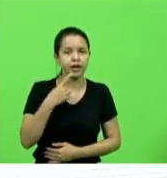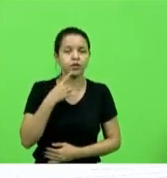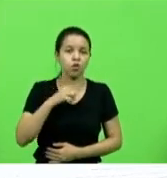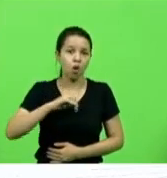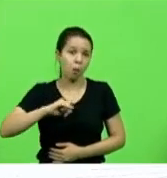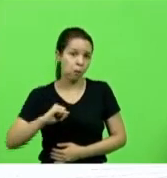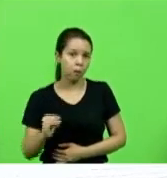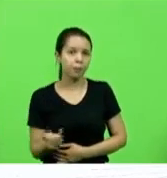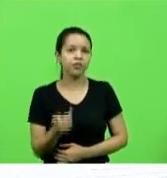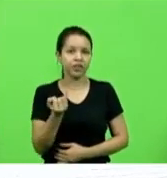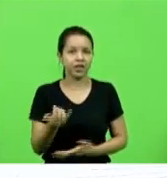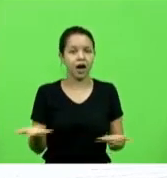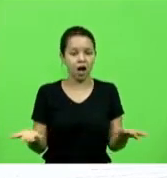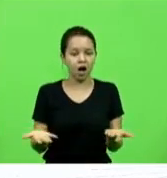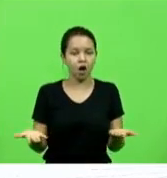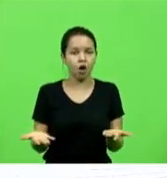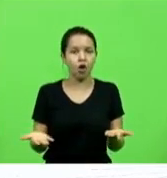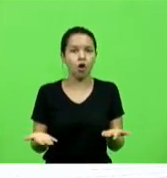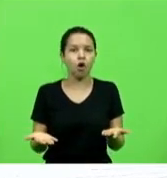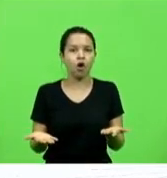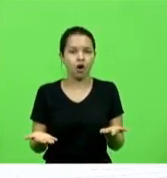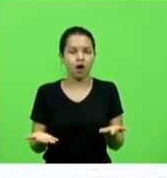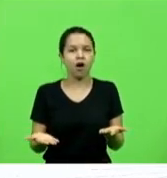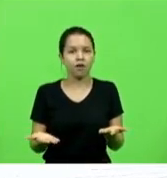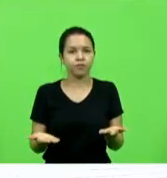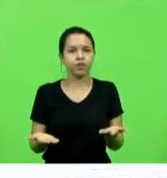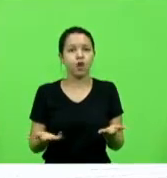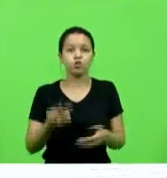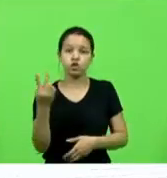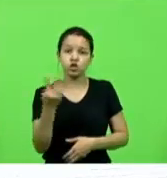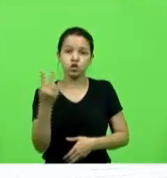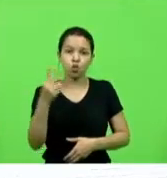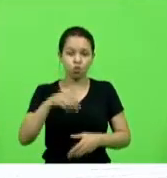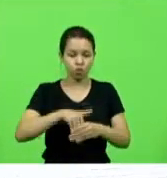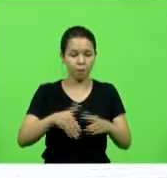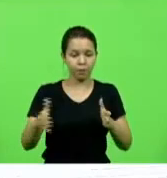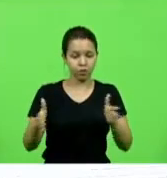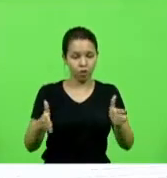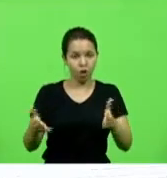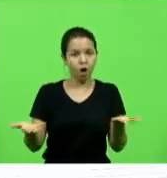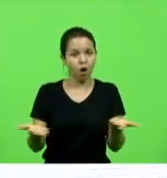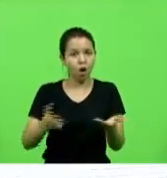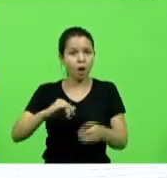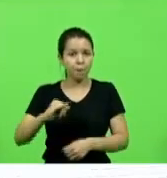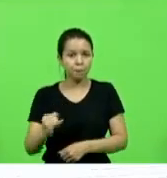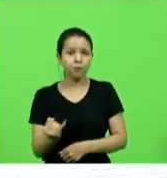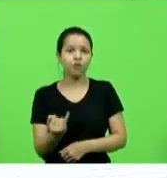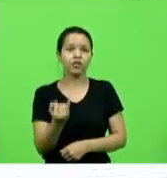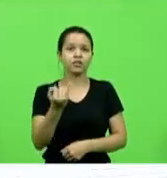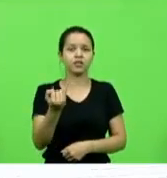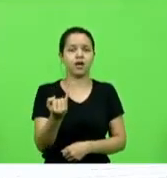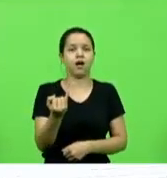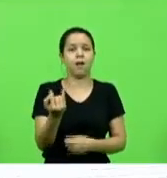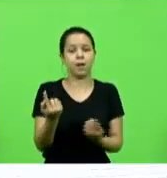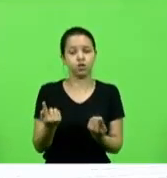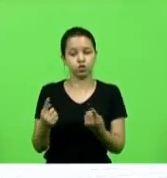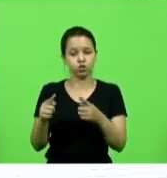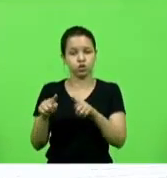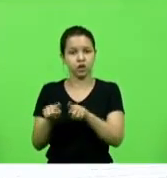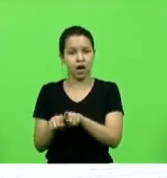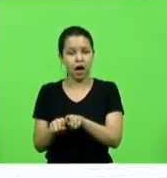nesse início de segundo bienio aproveitar o ensejo para me associar aos pares e